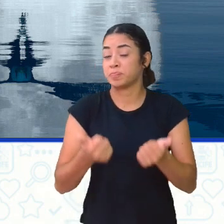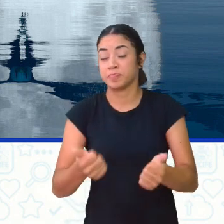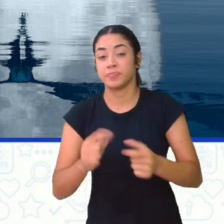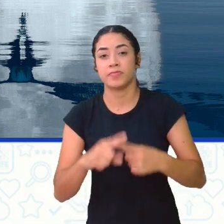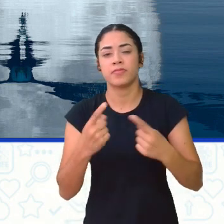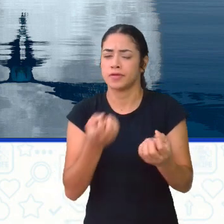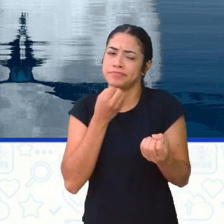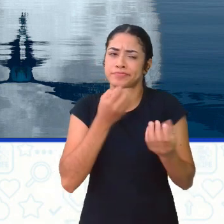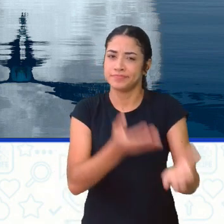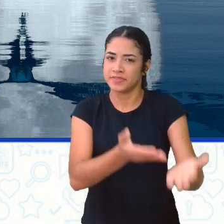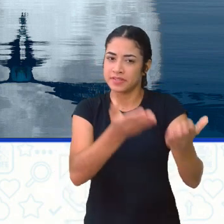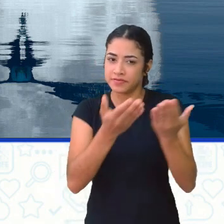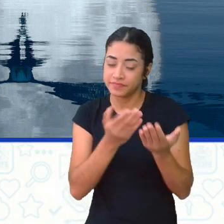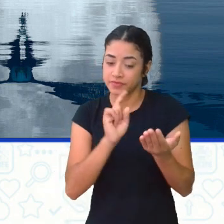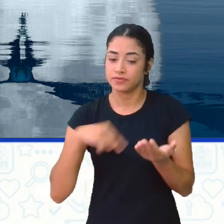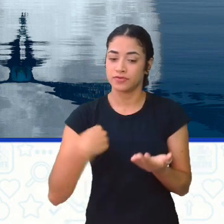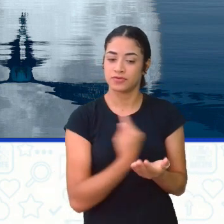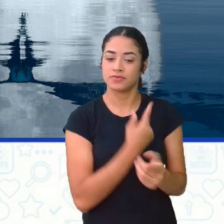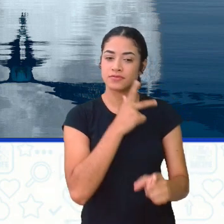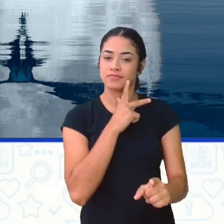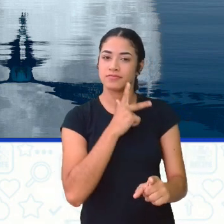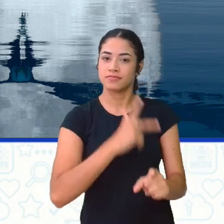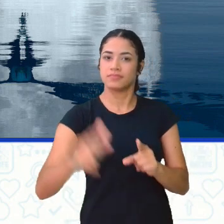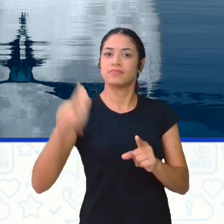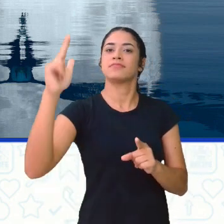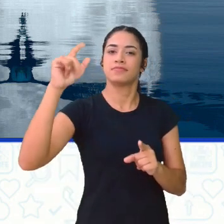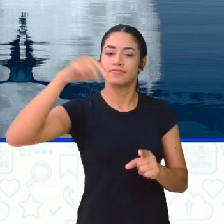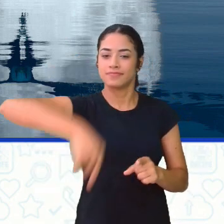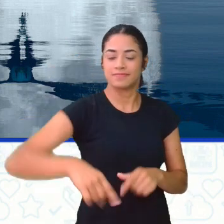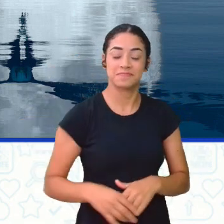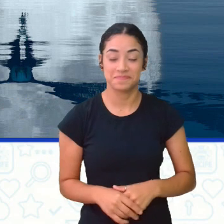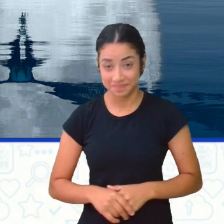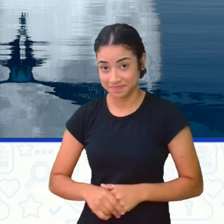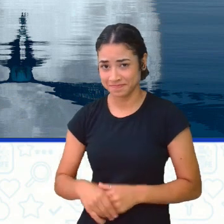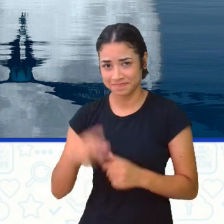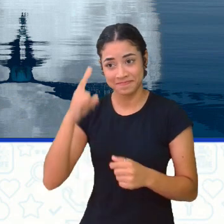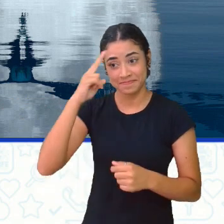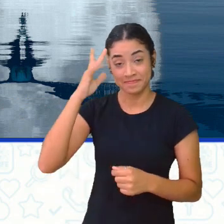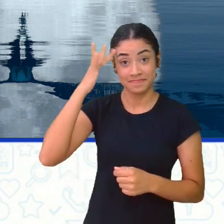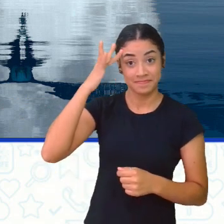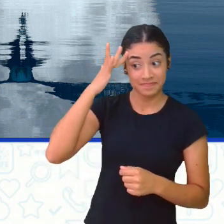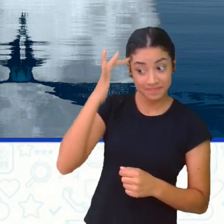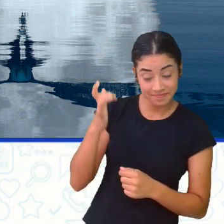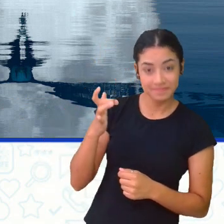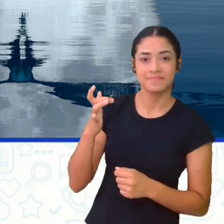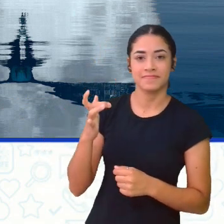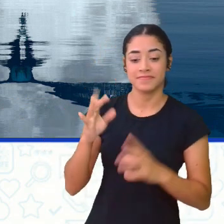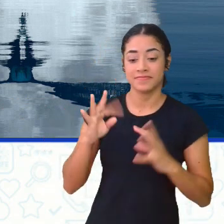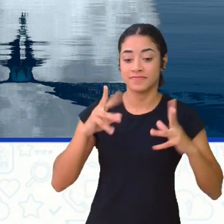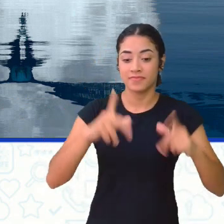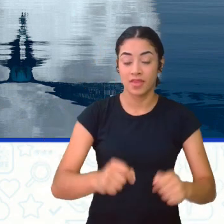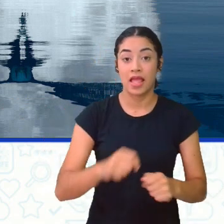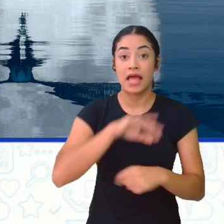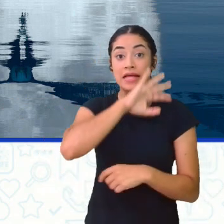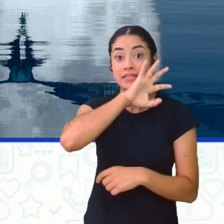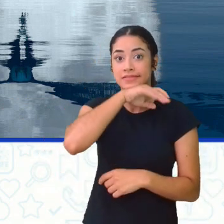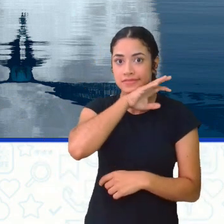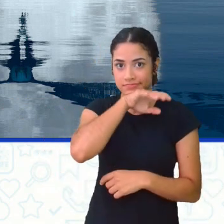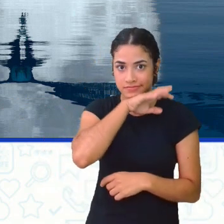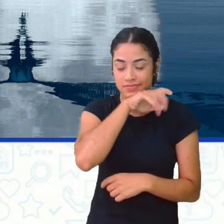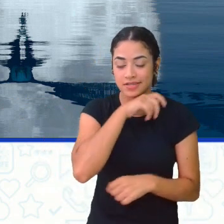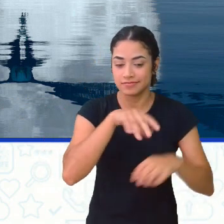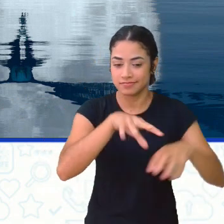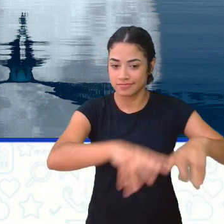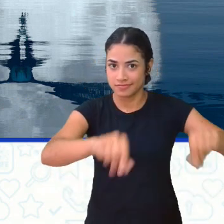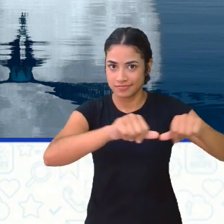Seja bem-vindo à nossa vitoriosa esquadrilha Na manhã seguinte, os animais terrestres, reforçados